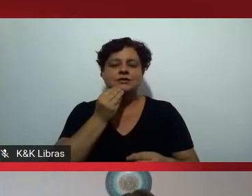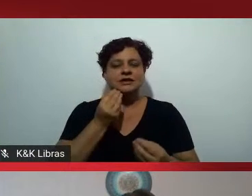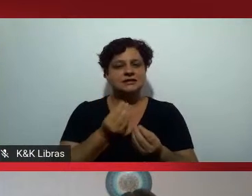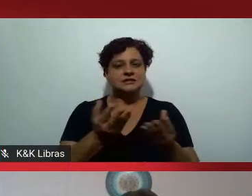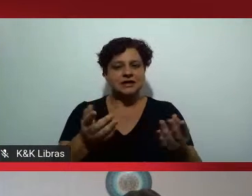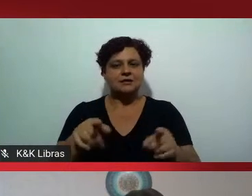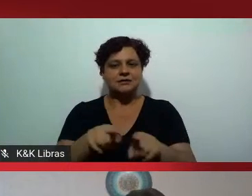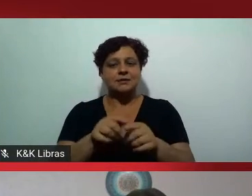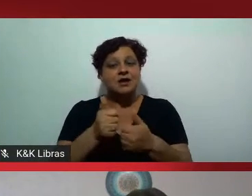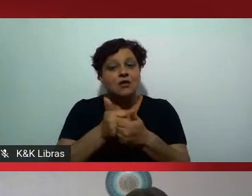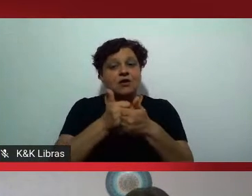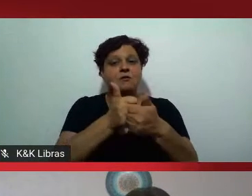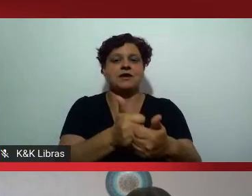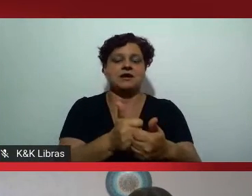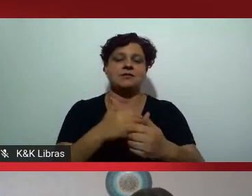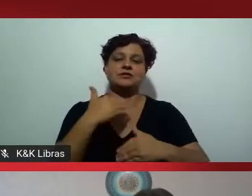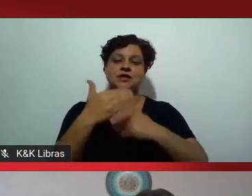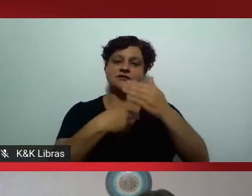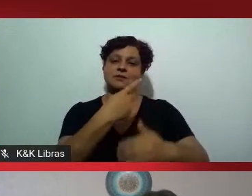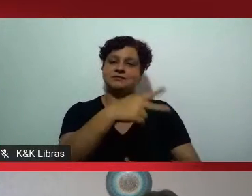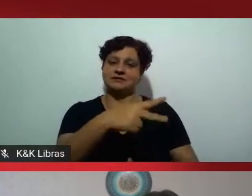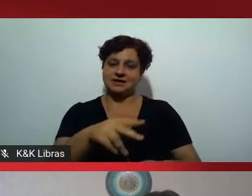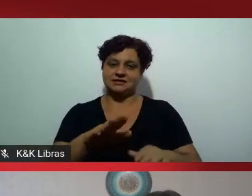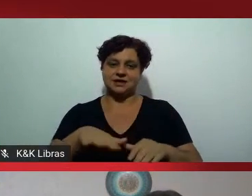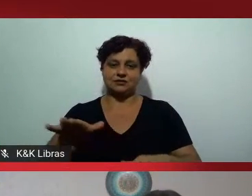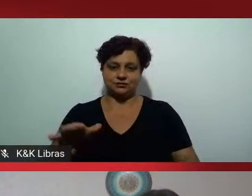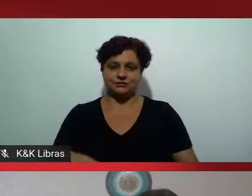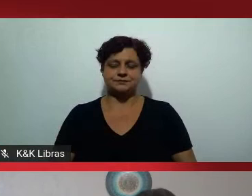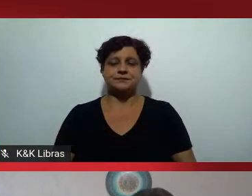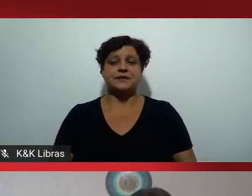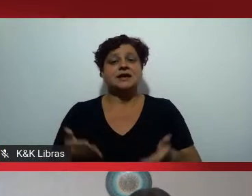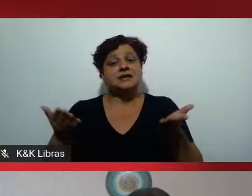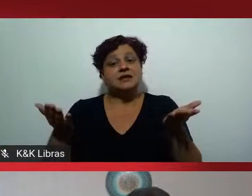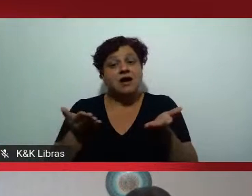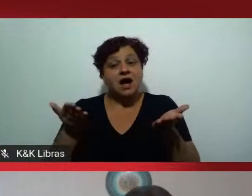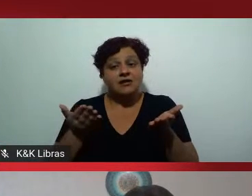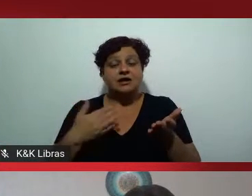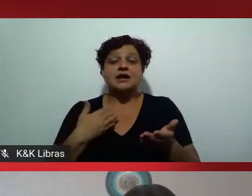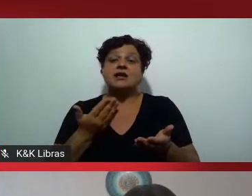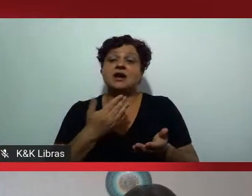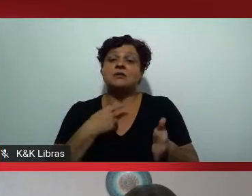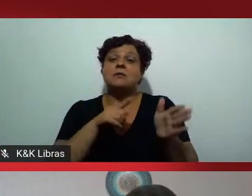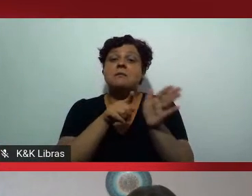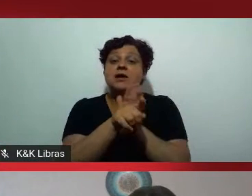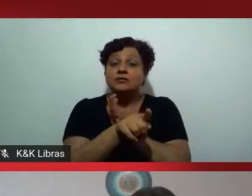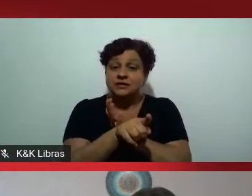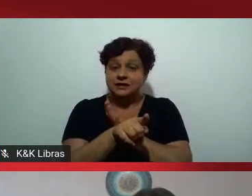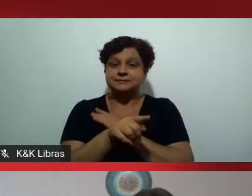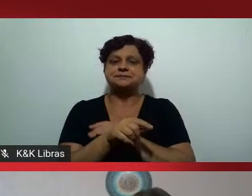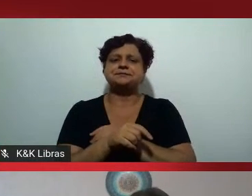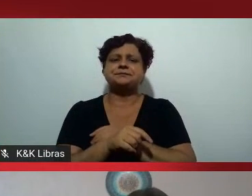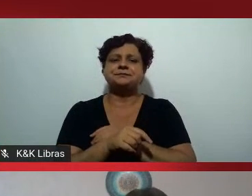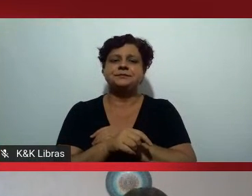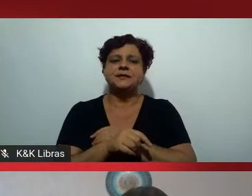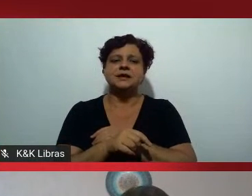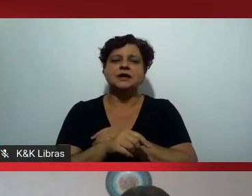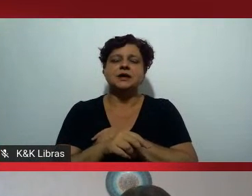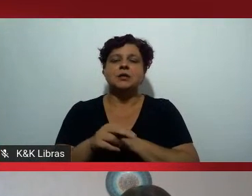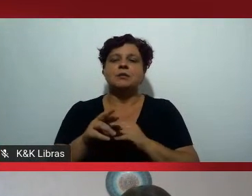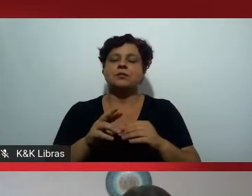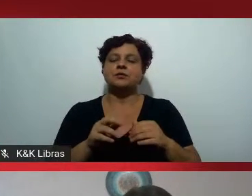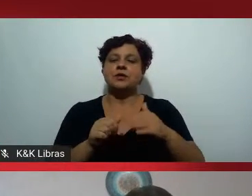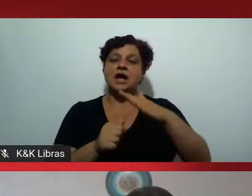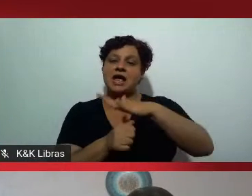e o acompanhamento desses alunos, né? Eu gostaria então de endereçar uma pergunta para o nosso reitor